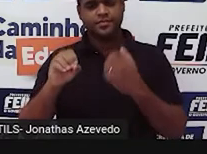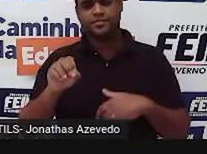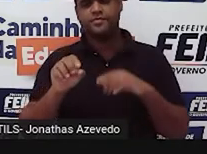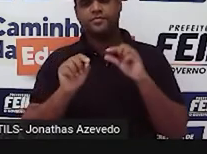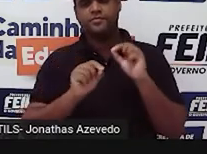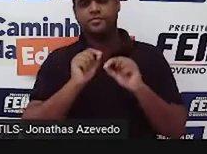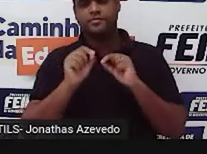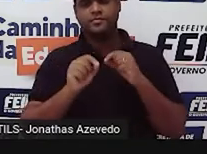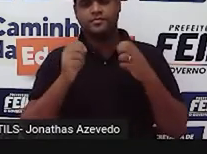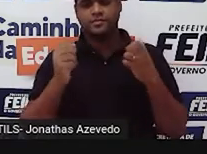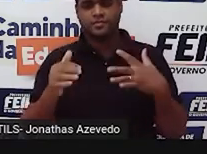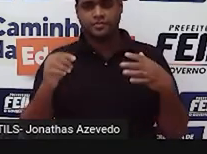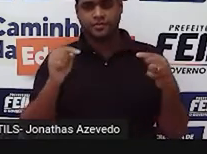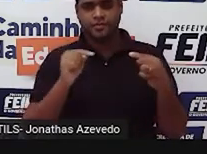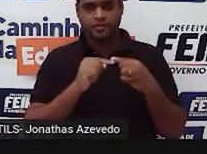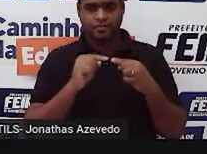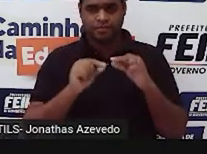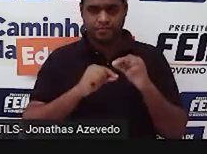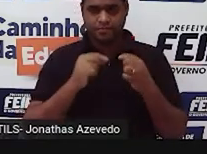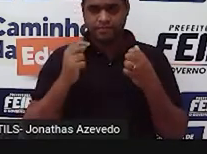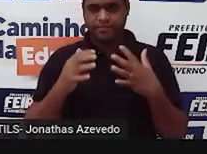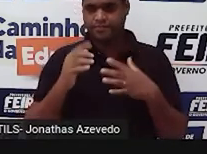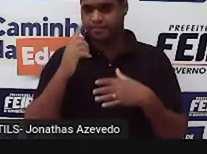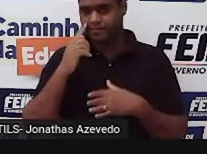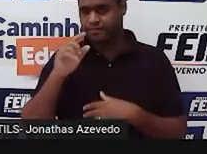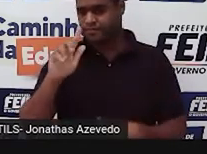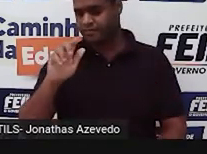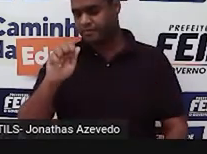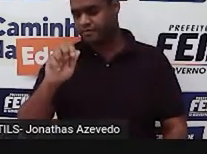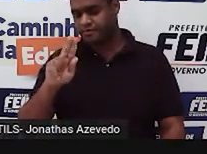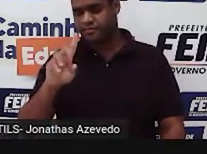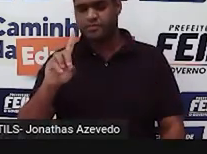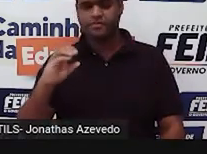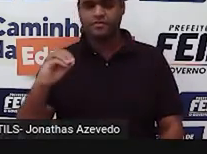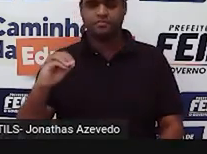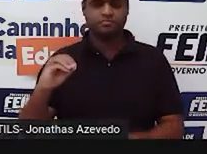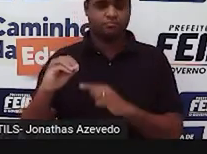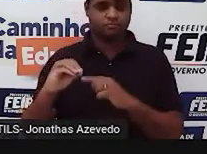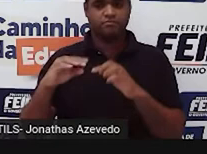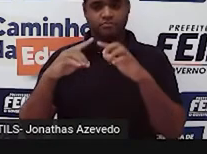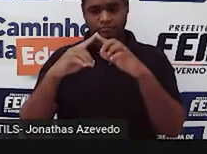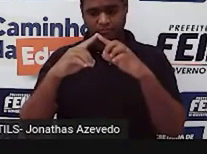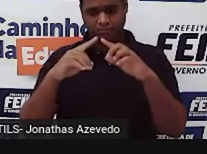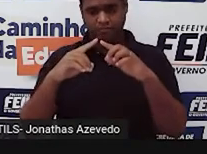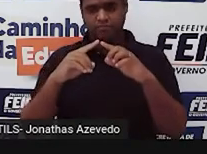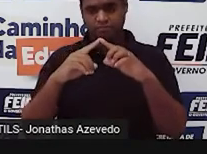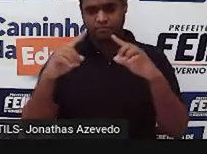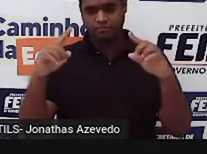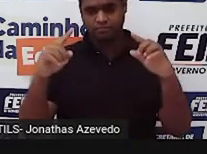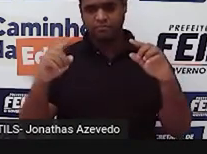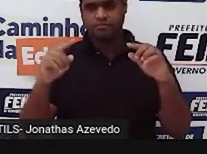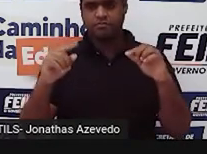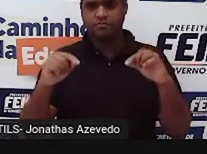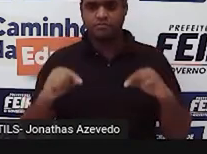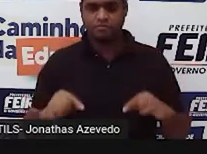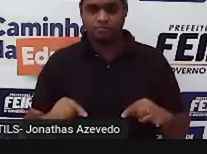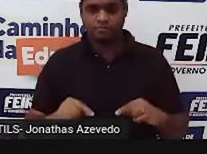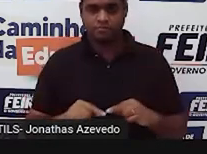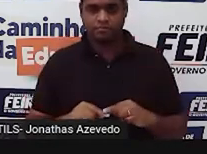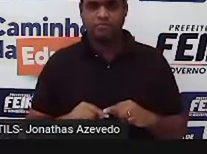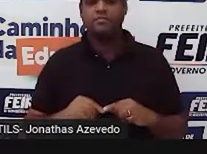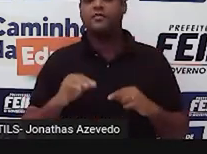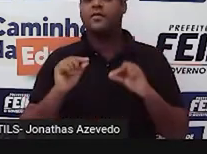a ver com ângulos agudos. Acutângulo. Fala de ângulo agudo. Ângulo